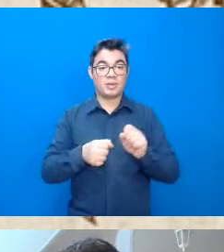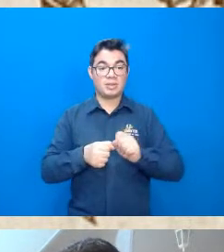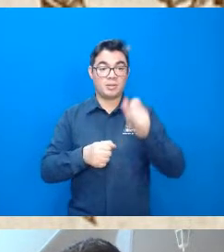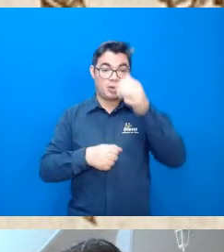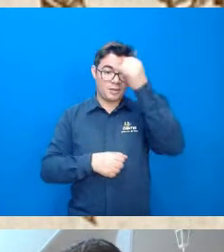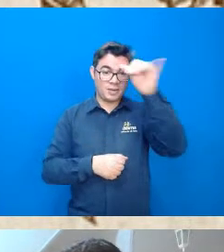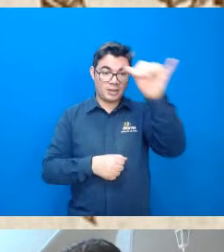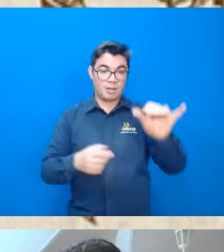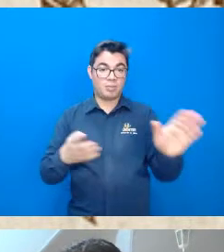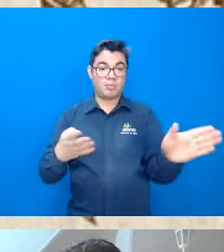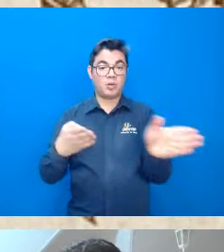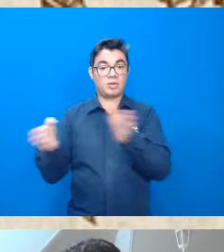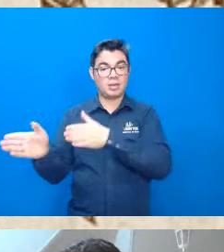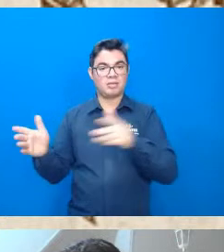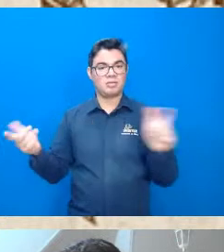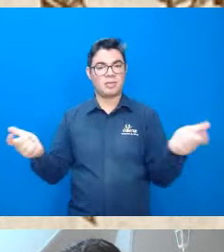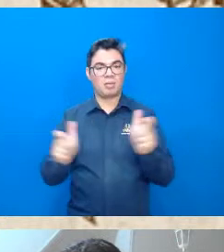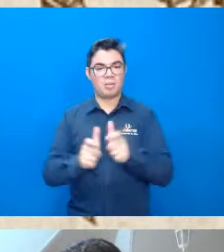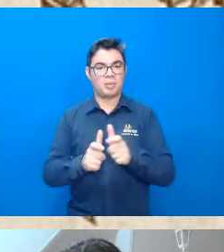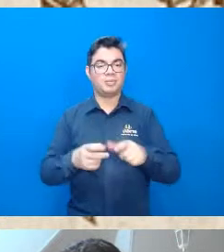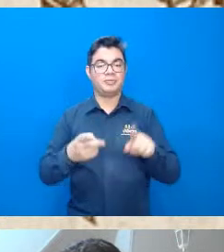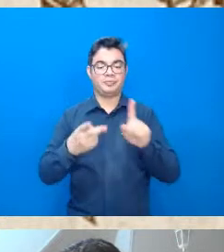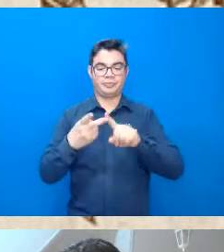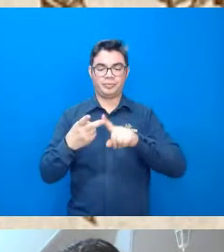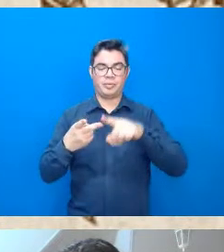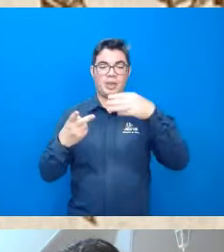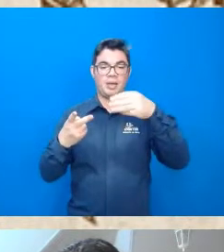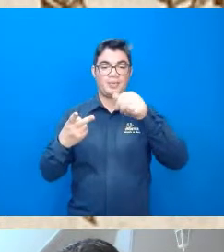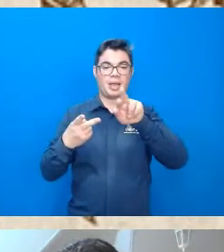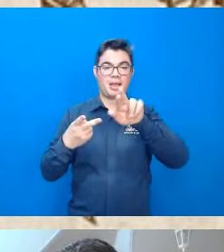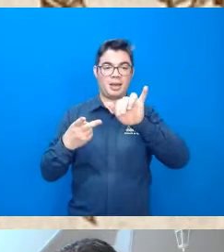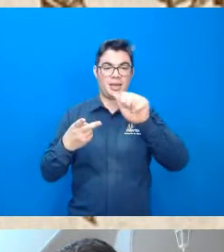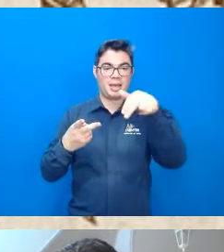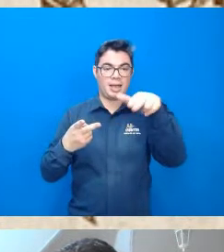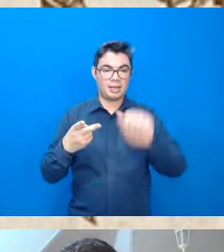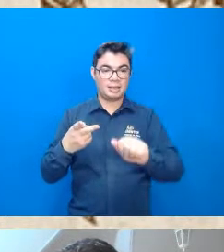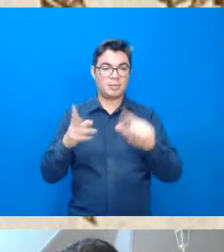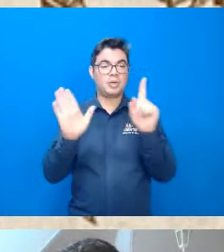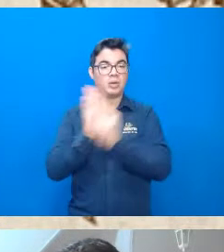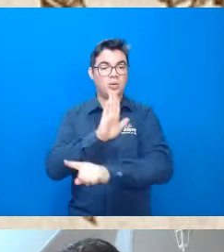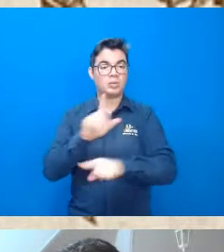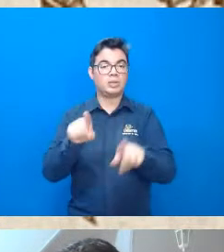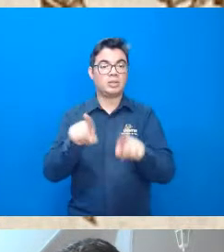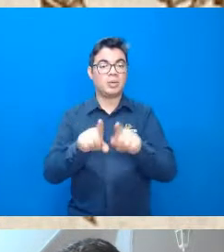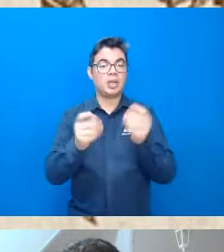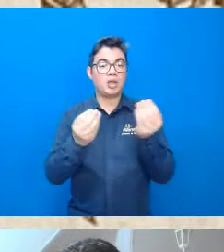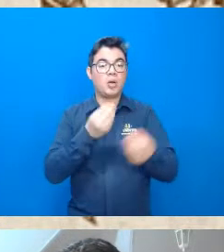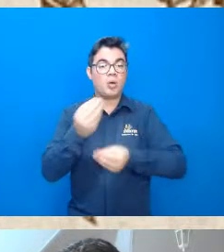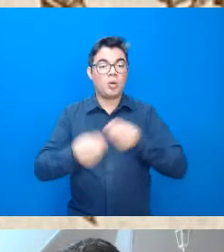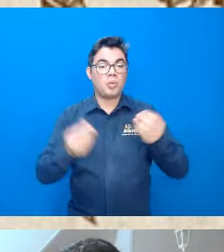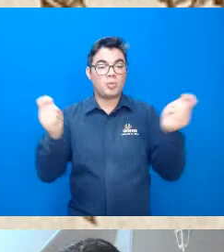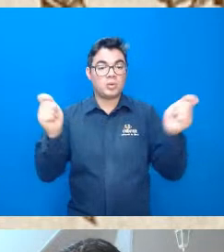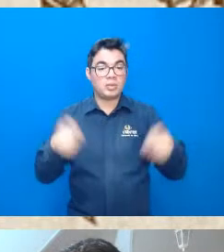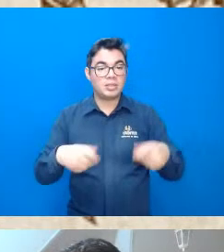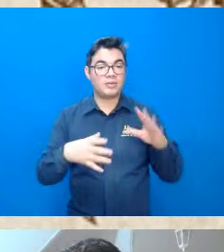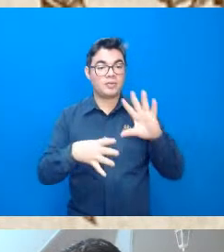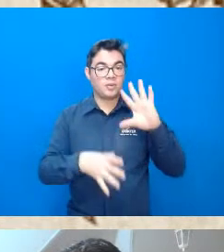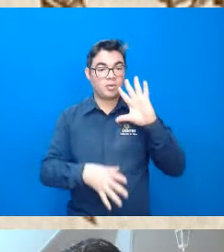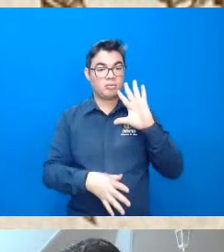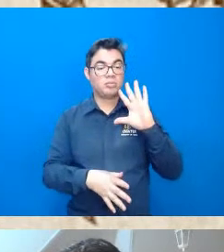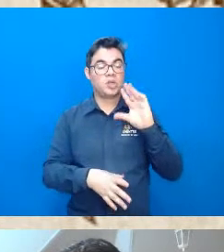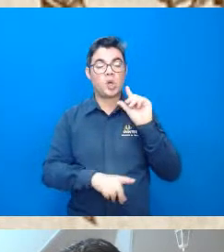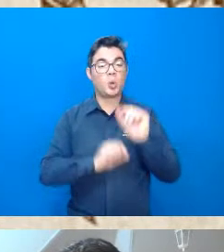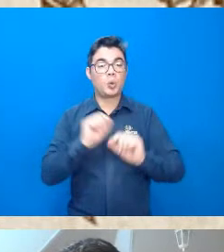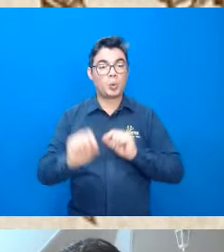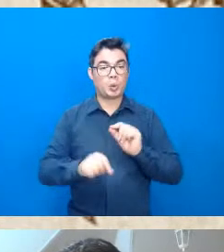esse processo e a Mariana ela ela pergunta como que é possível e se seria possível